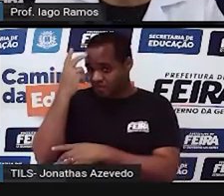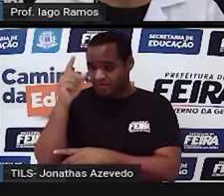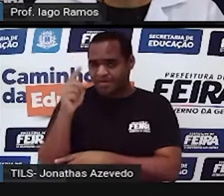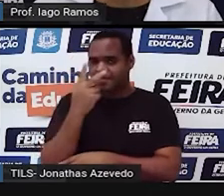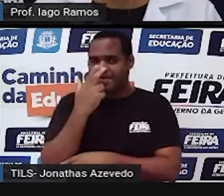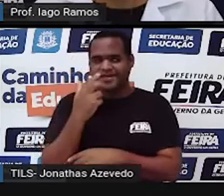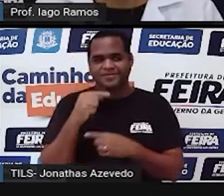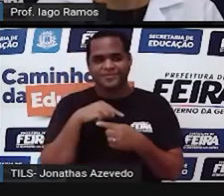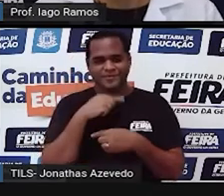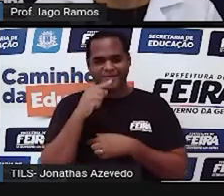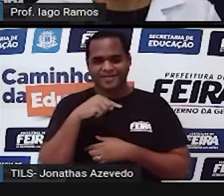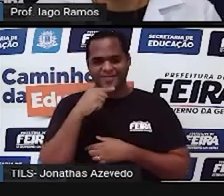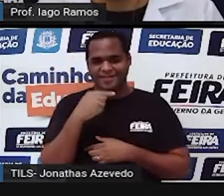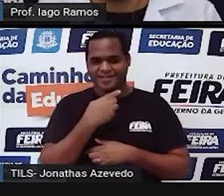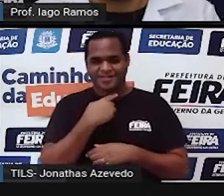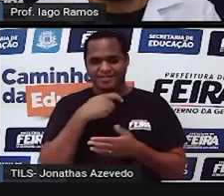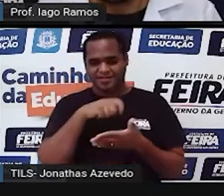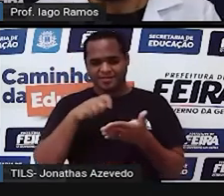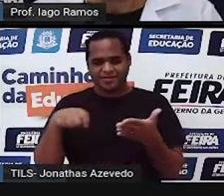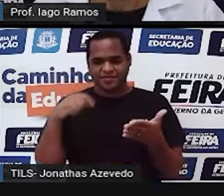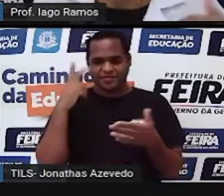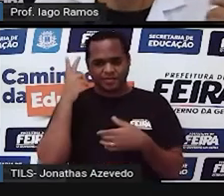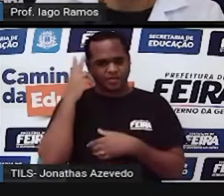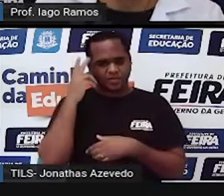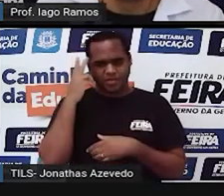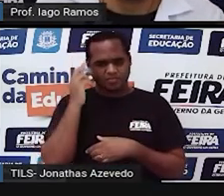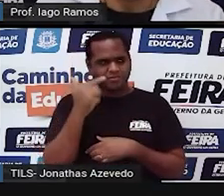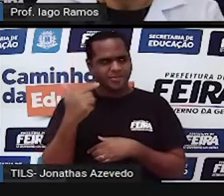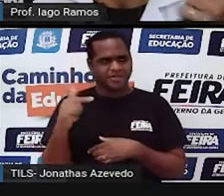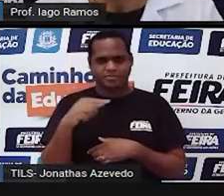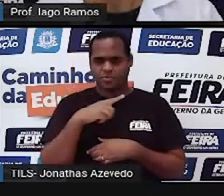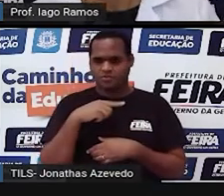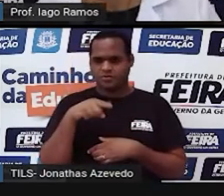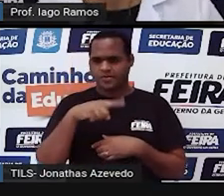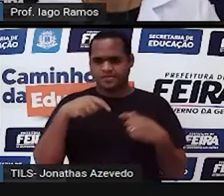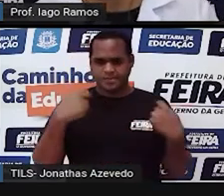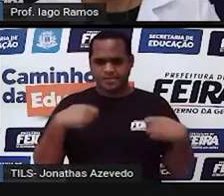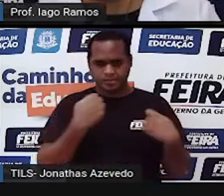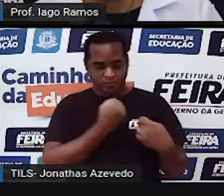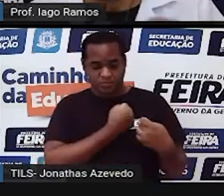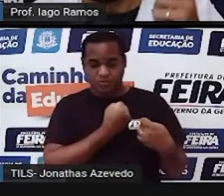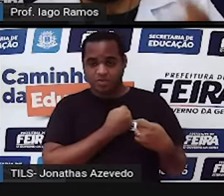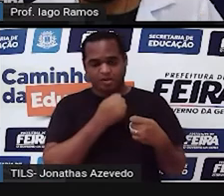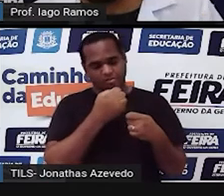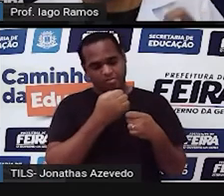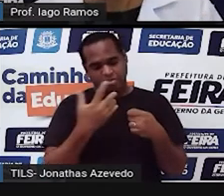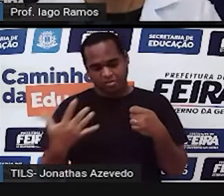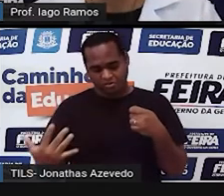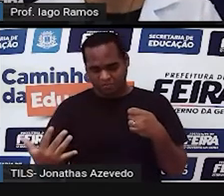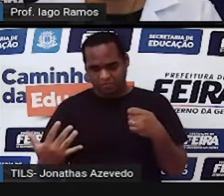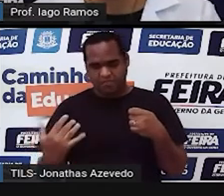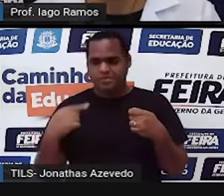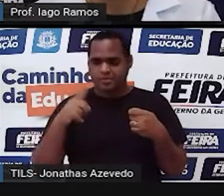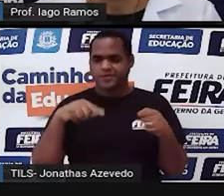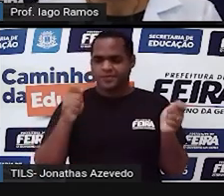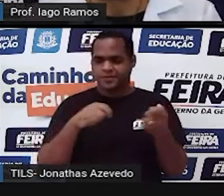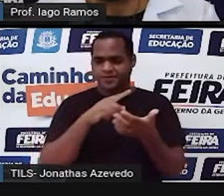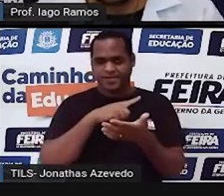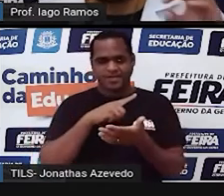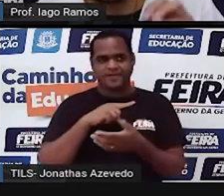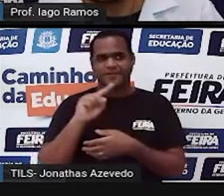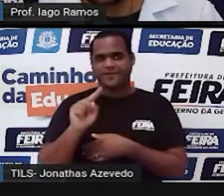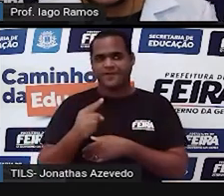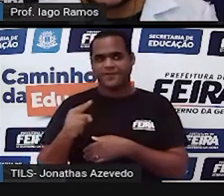suficiente para escrever esse comprimento. Então, a gente precisa dos números decimais, e são esses que a gente tem vírgula.